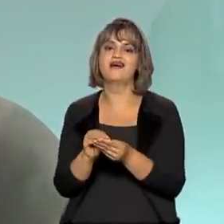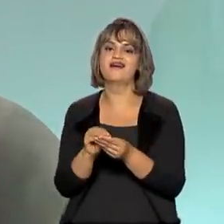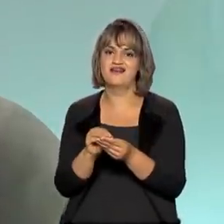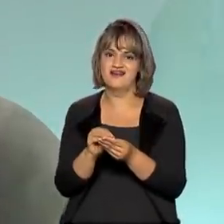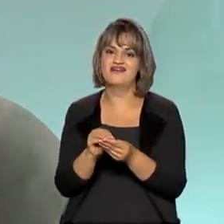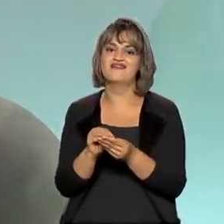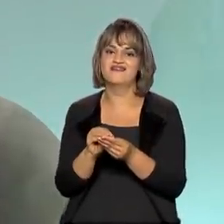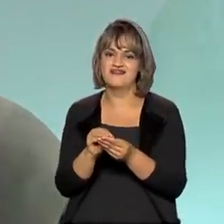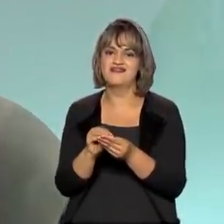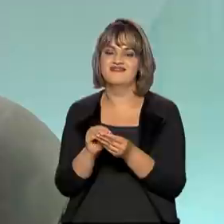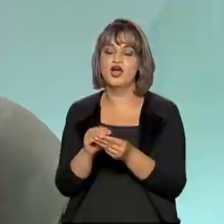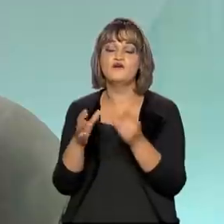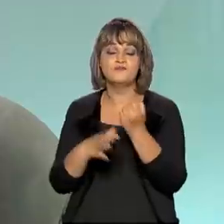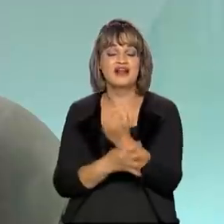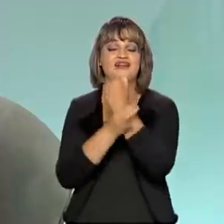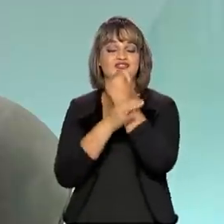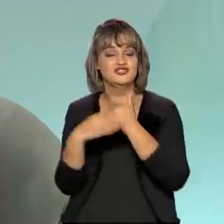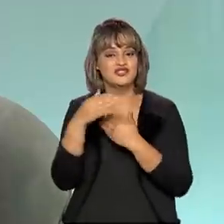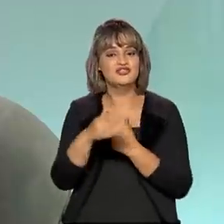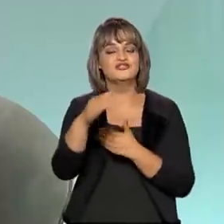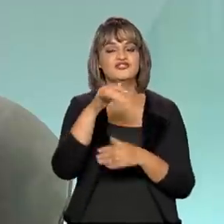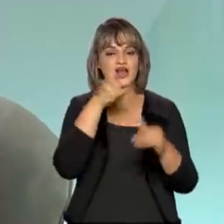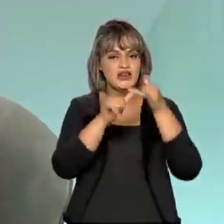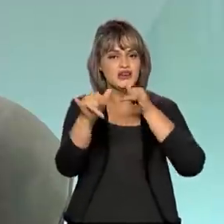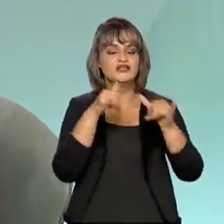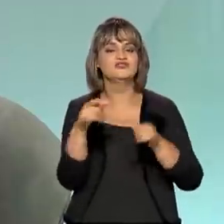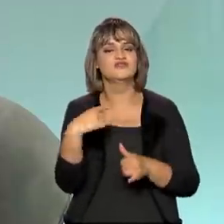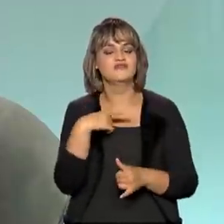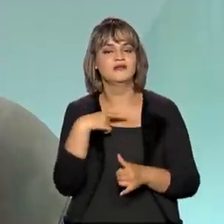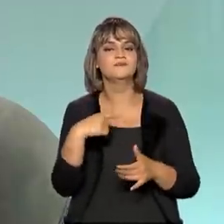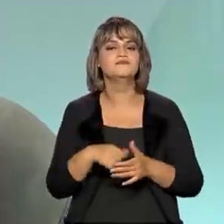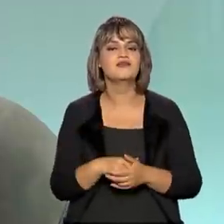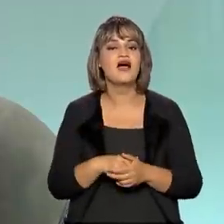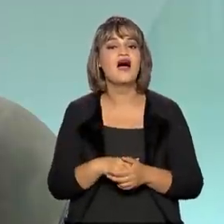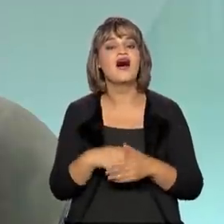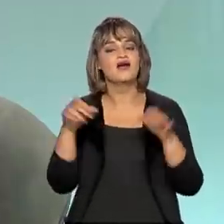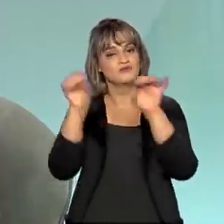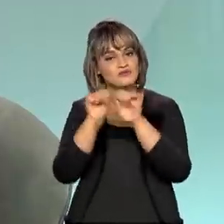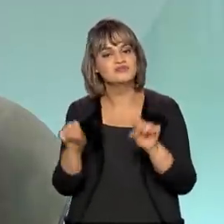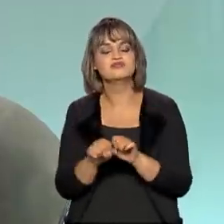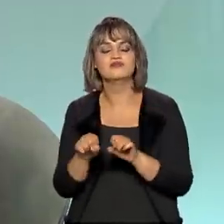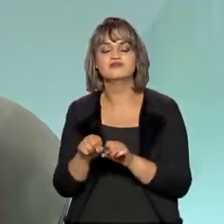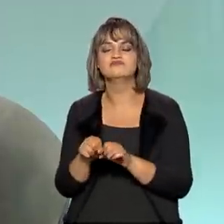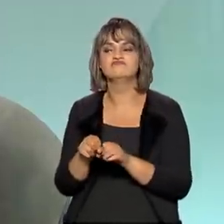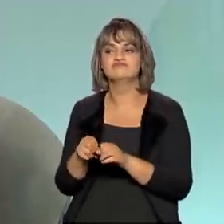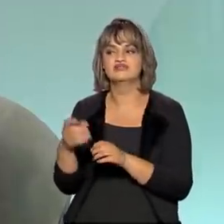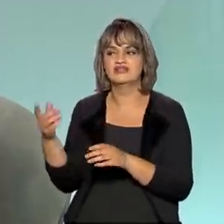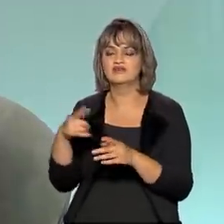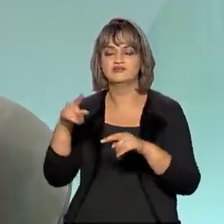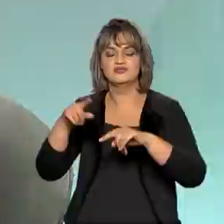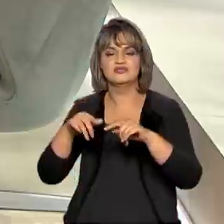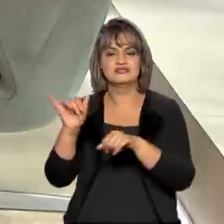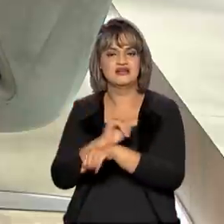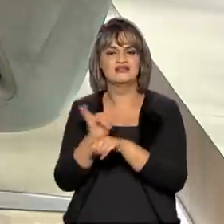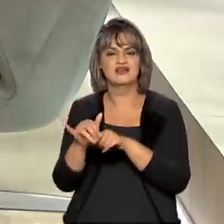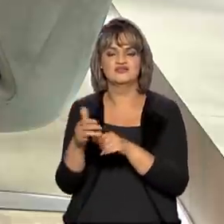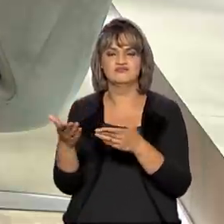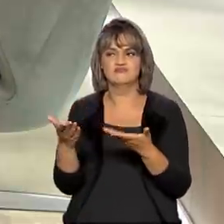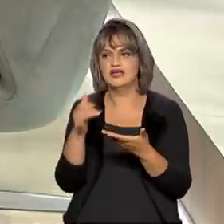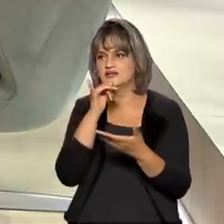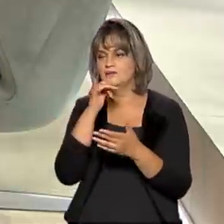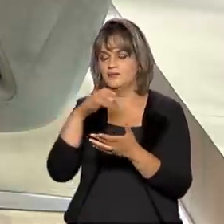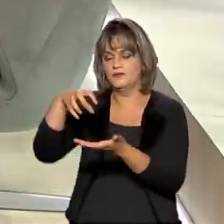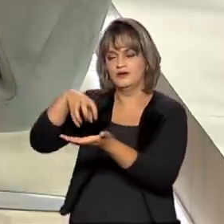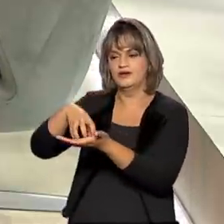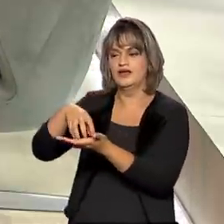e garantir a segurança do abastecimento, o sistema está lançando mão de recursos muito mais caros. nós temos termoelétricas, hoje